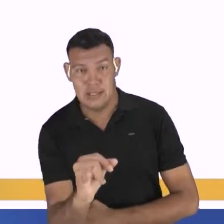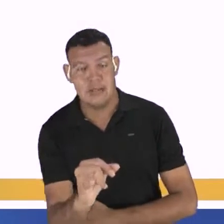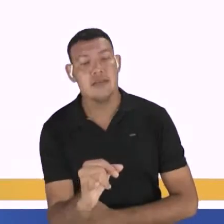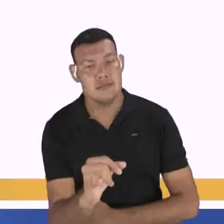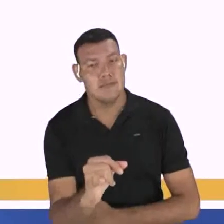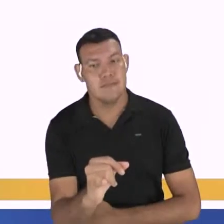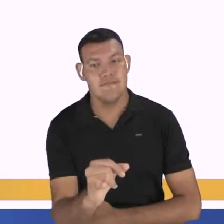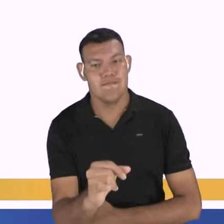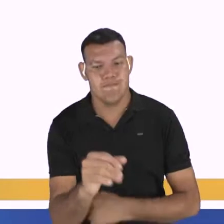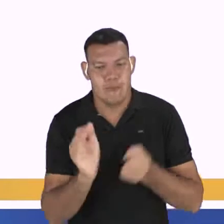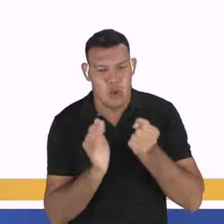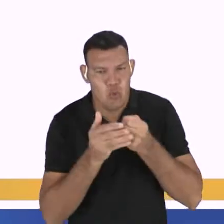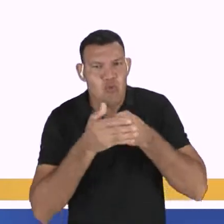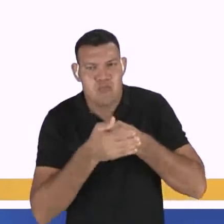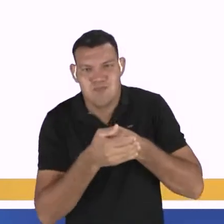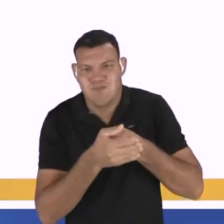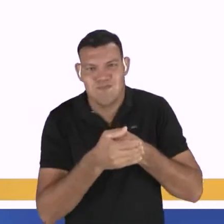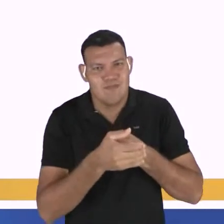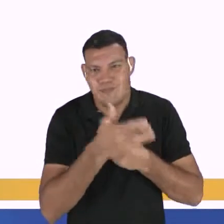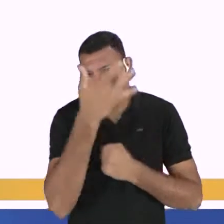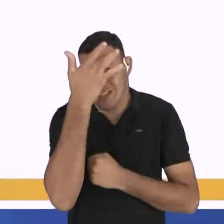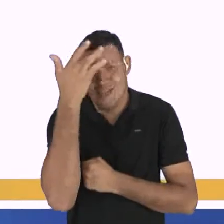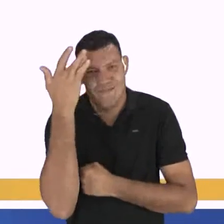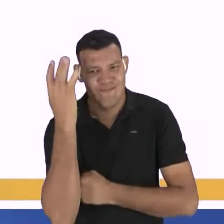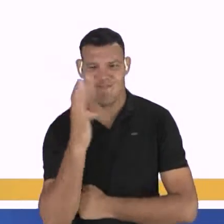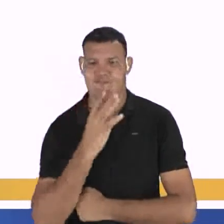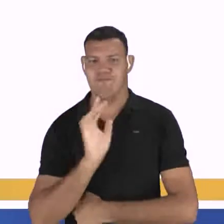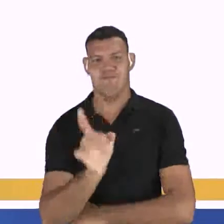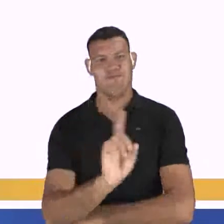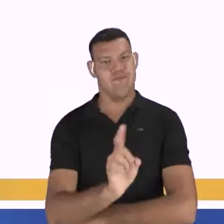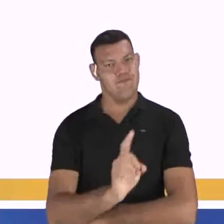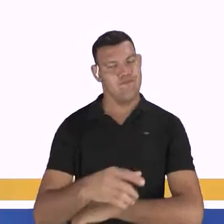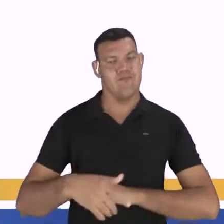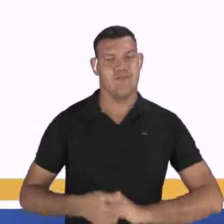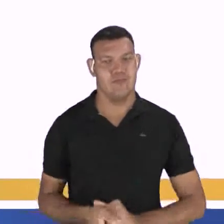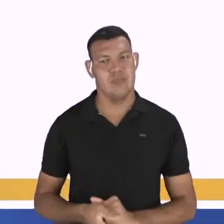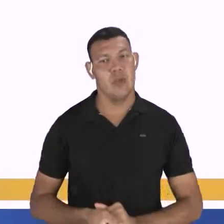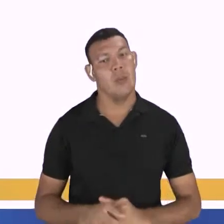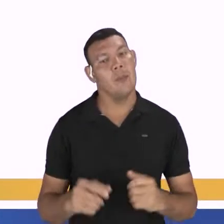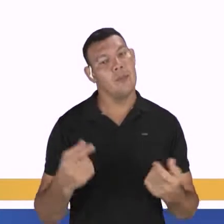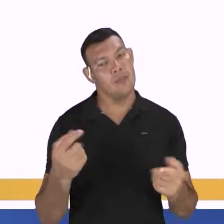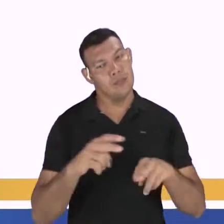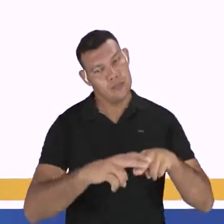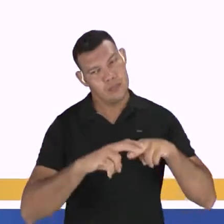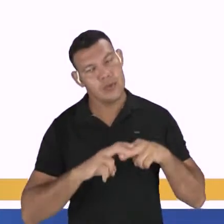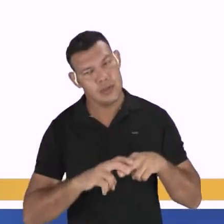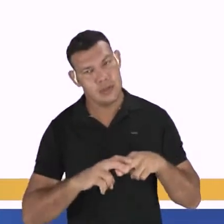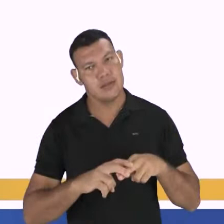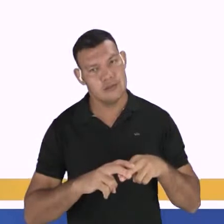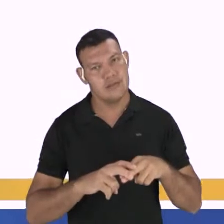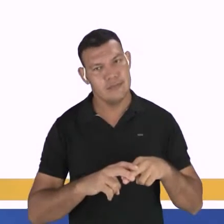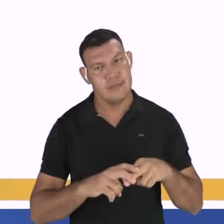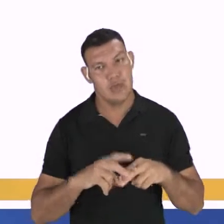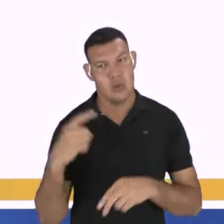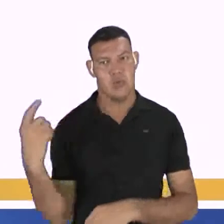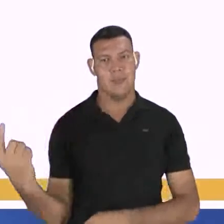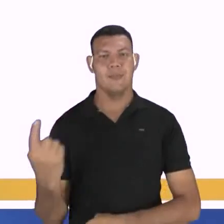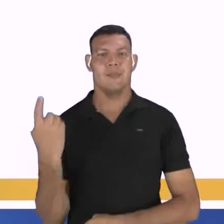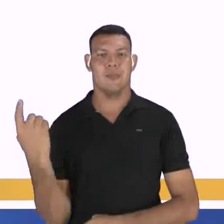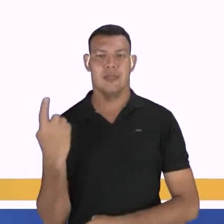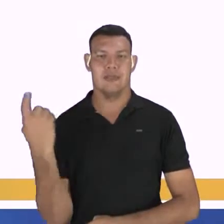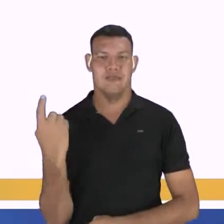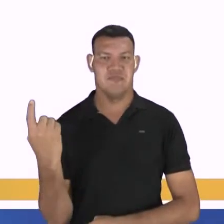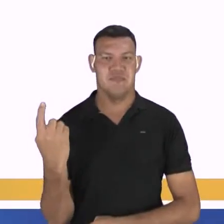índice de indeterminação do sujeito. Por isso que fica precisa no singular. Porque não sabemos quem é o sujeito que